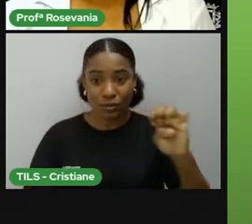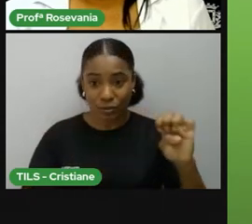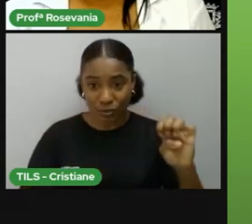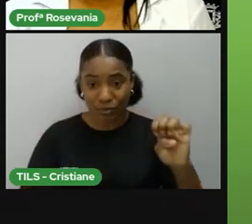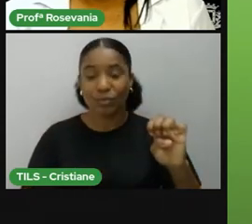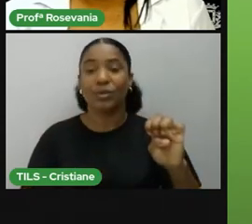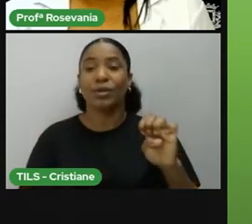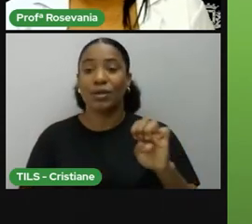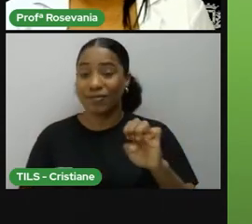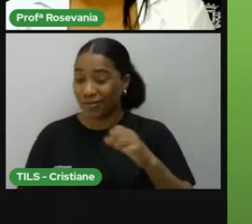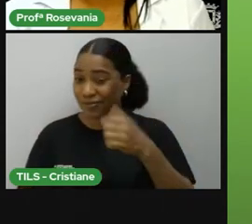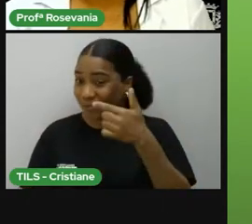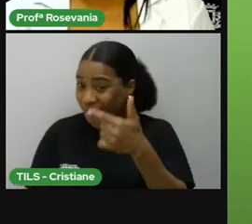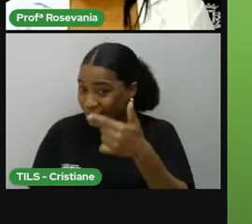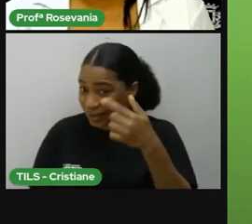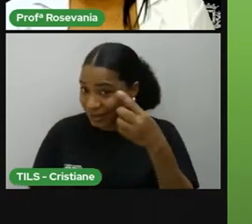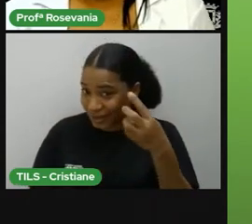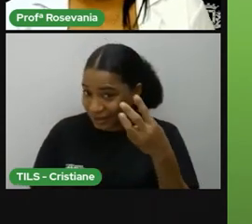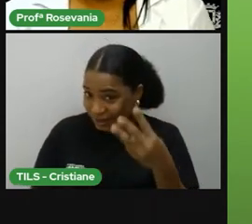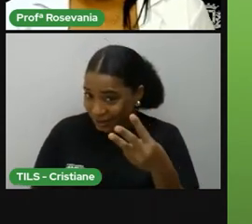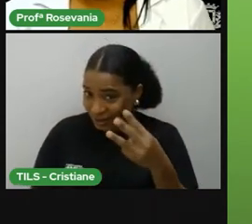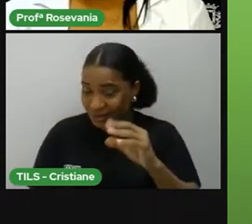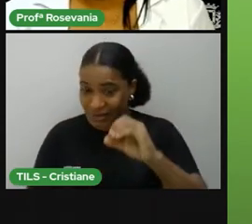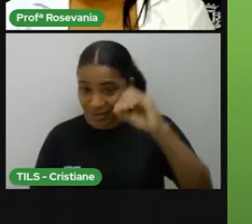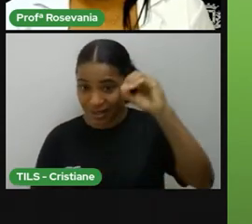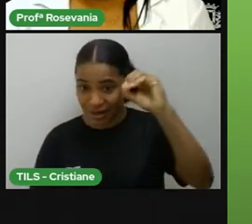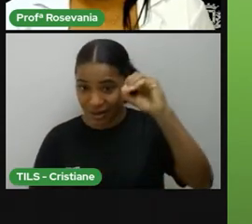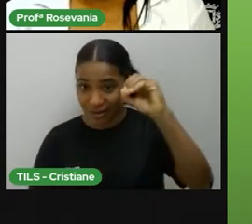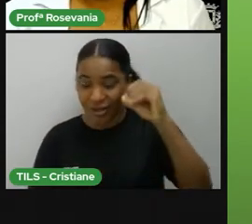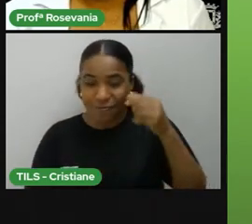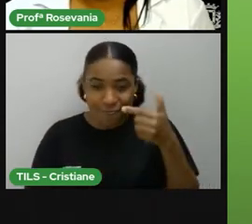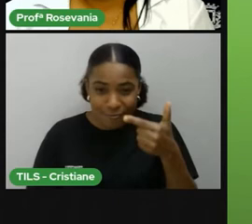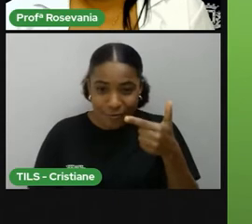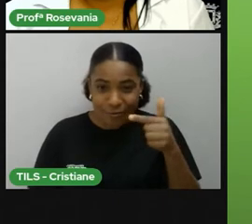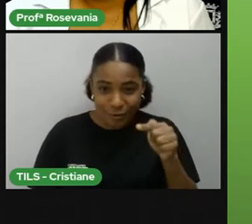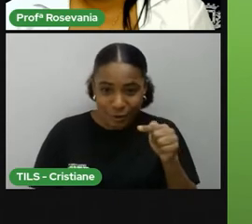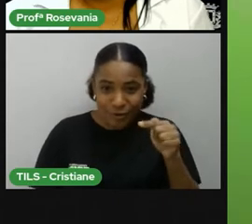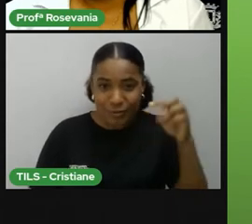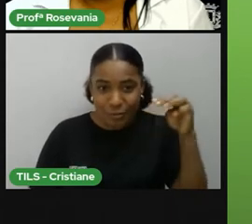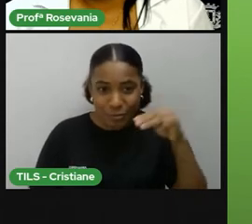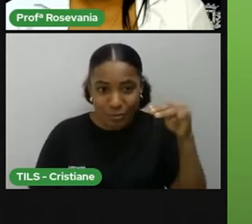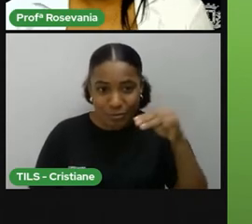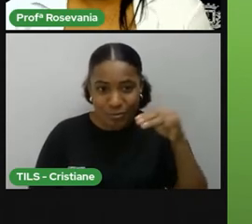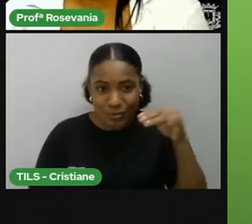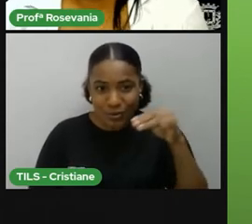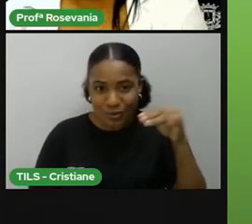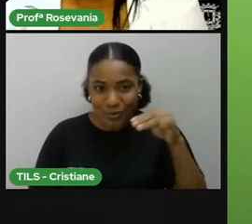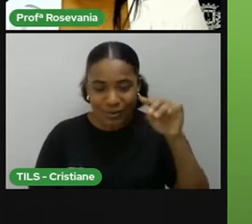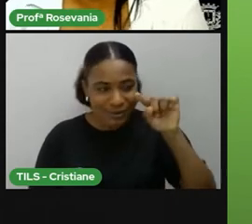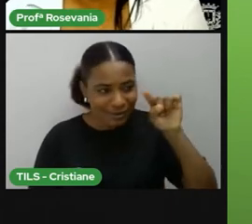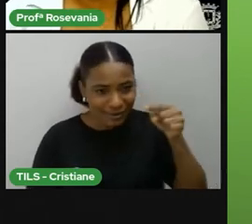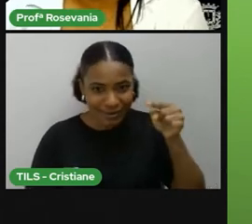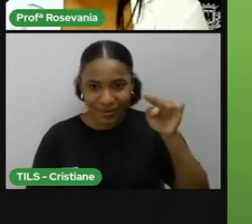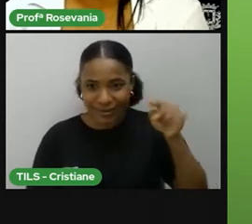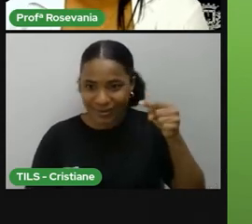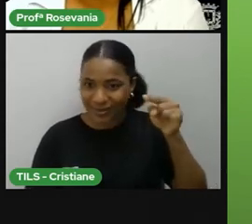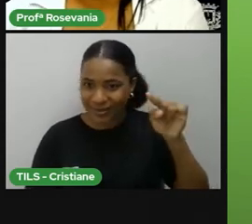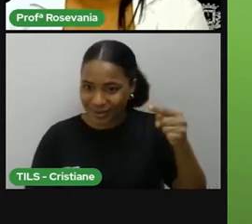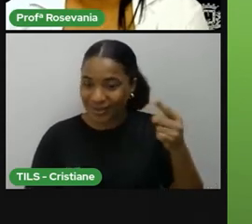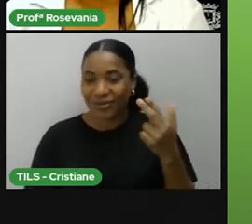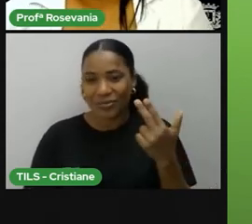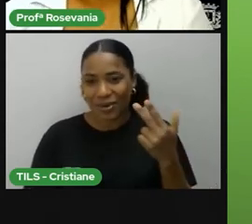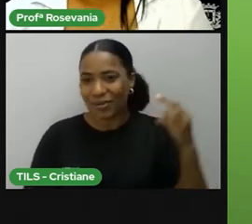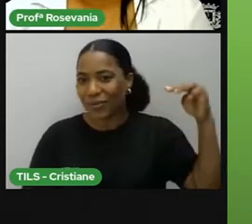23 graus, 27 minutos, que aqui é o sinal de graus, e esse tracinho aqui, a gente lê como minutos,